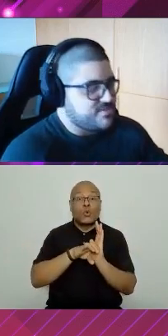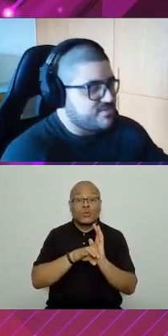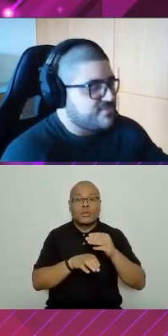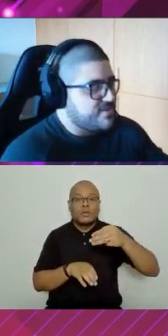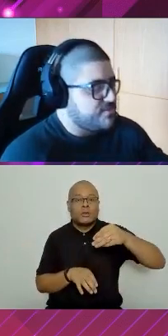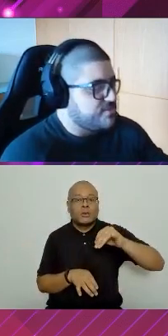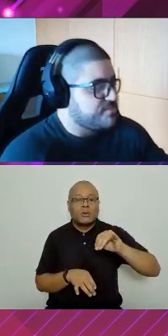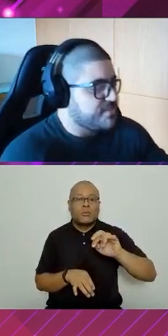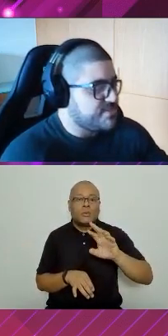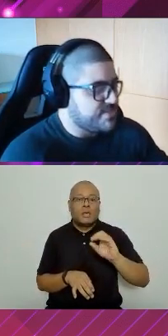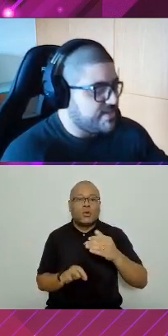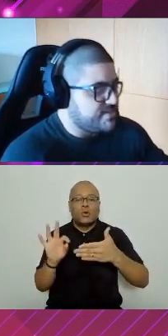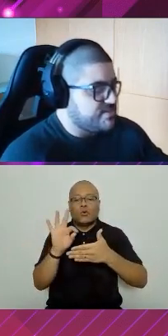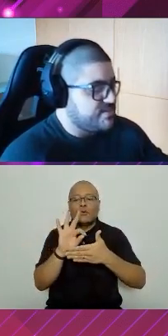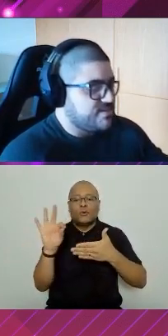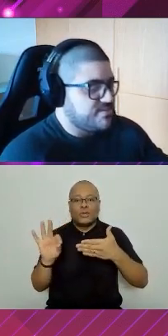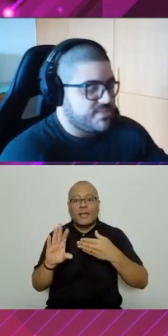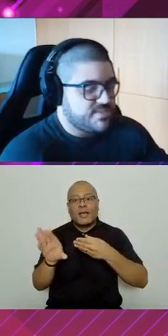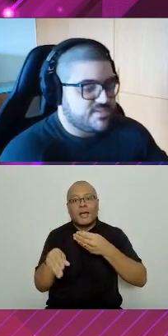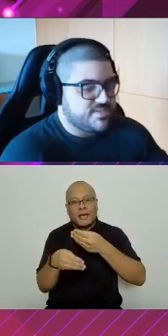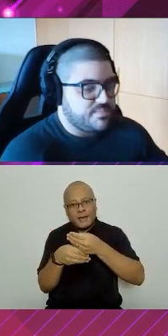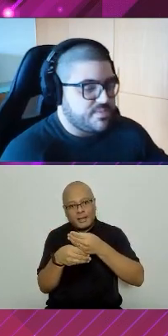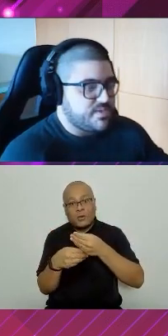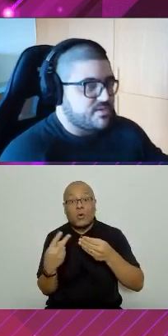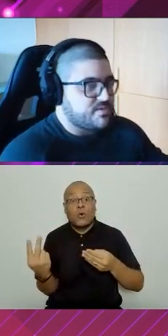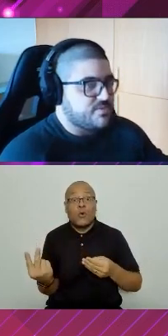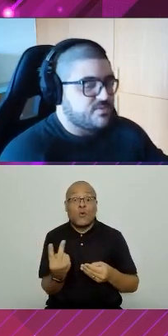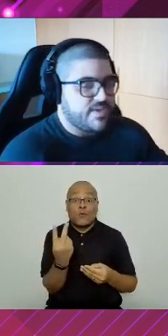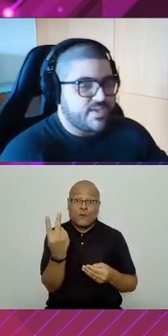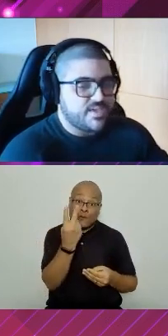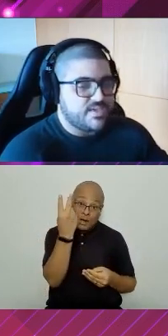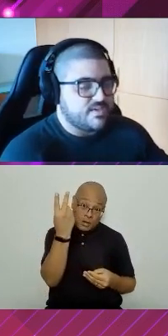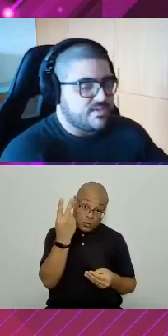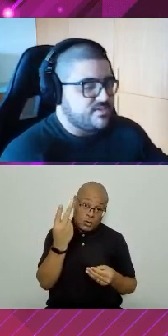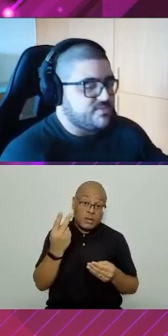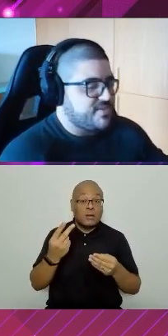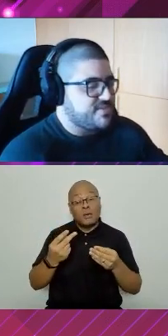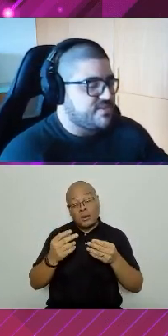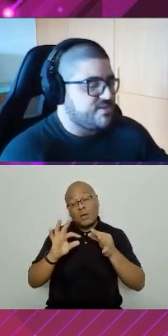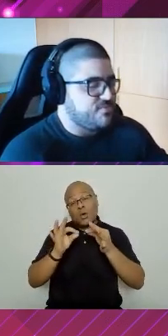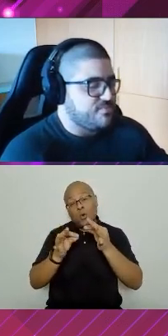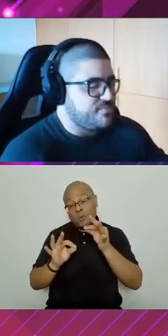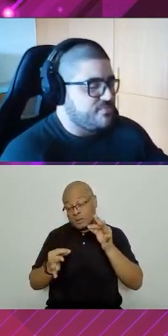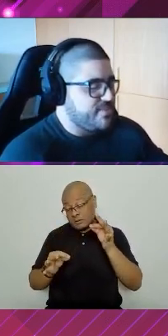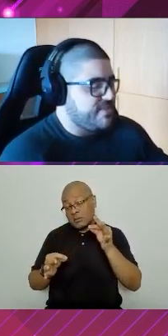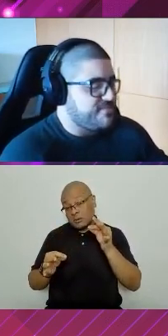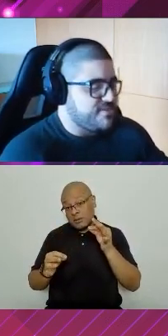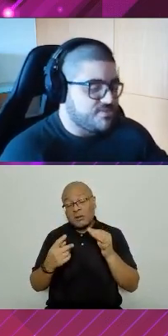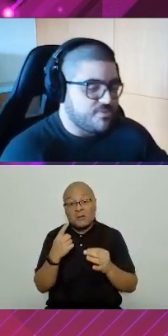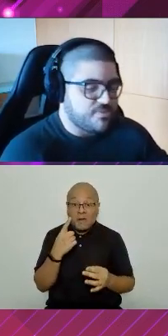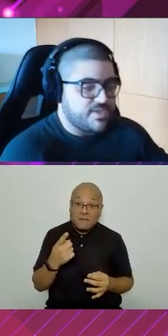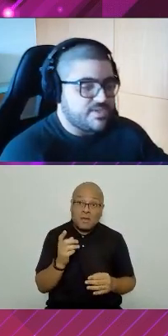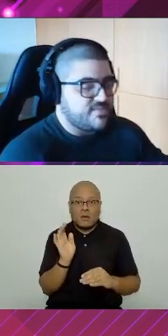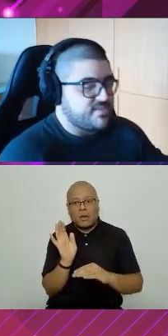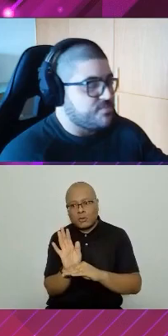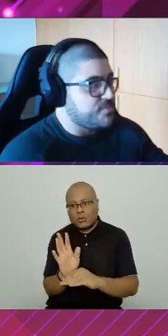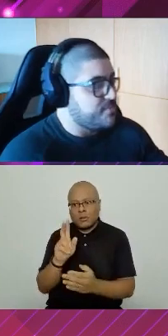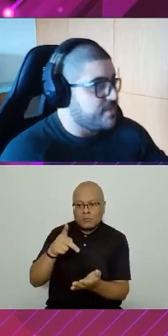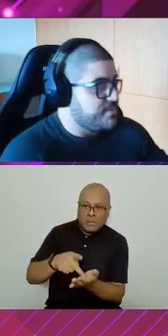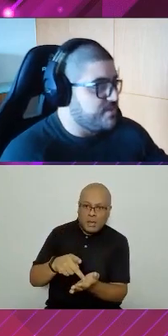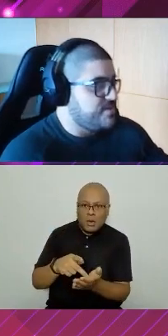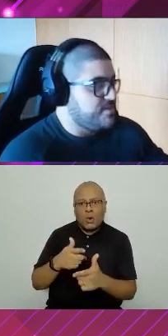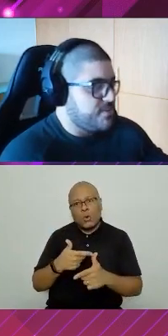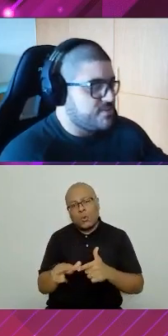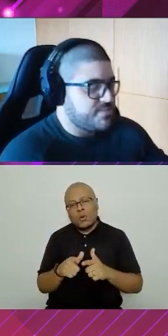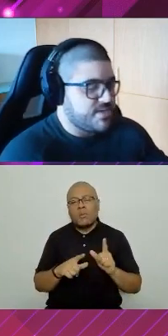adicionando valor, complexidade, para a gente saber quando é que isso vai ser um benefício ou quando é que isso vai ser um